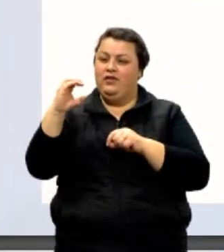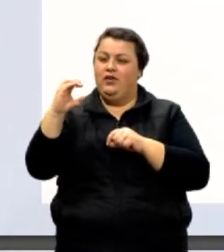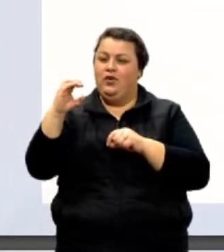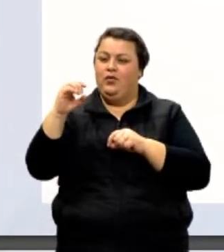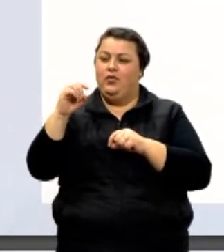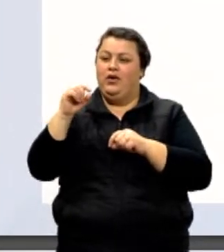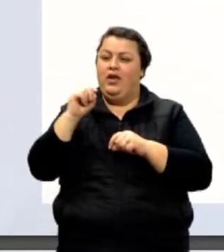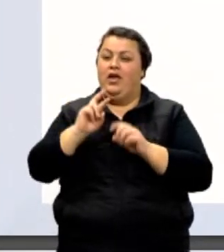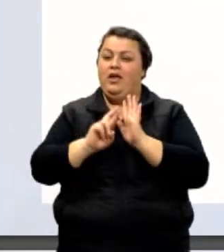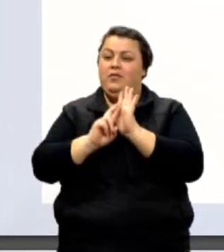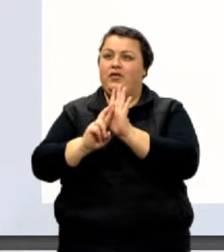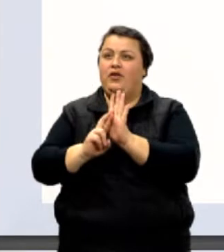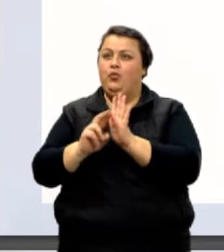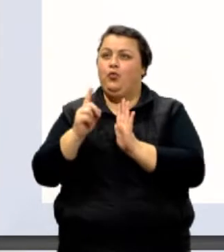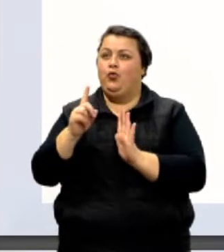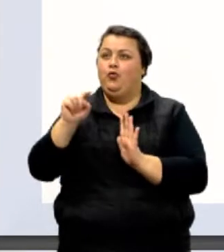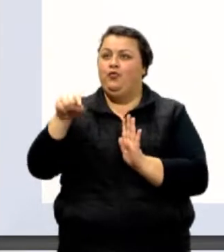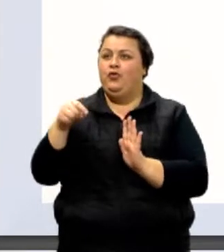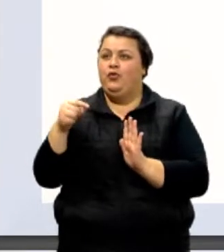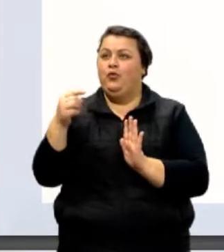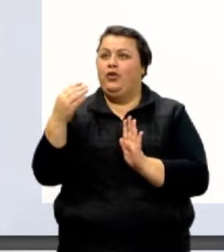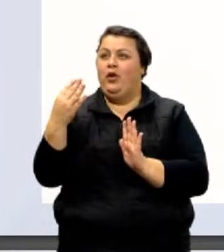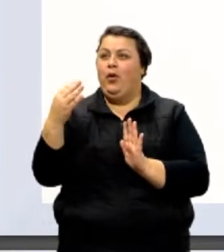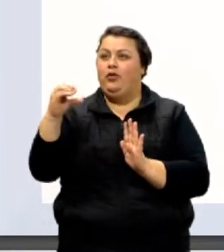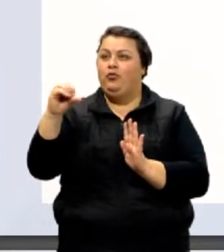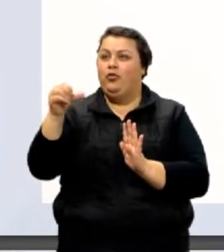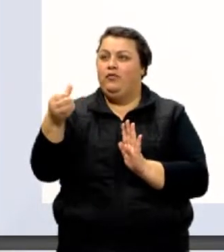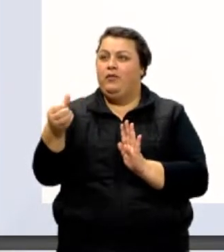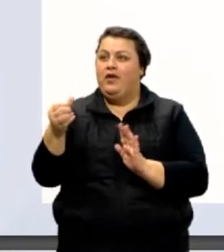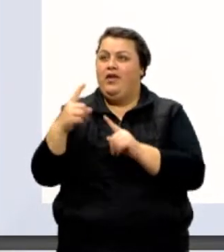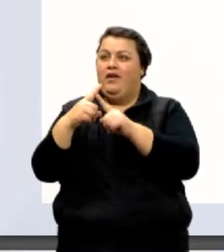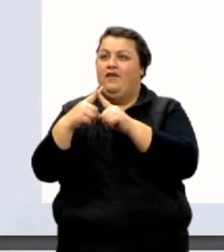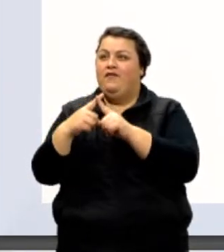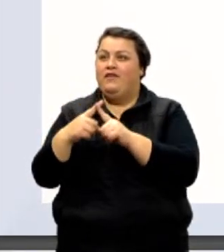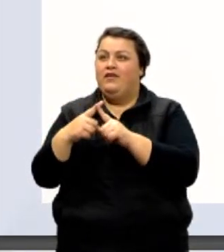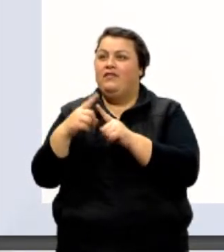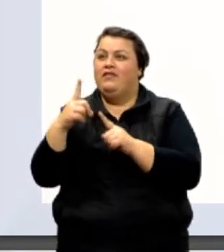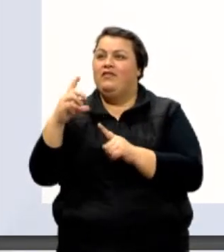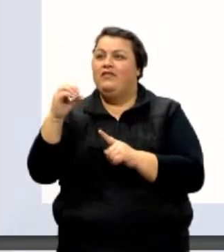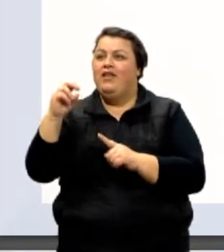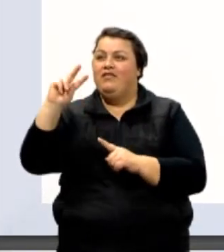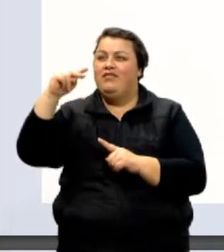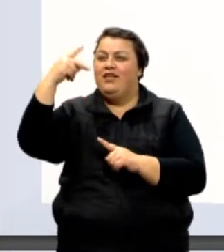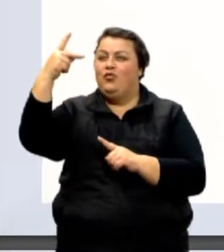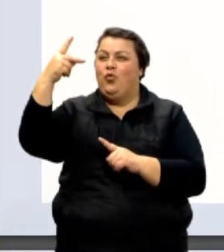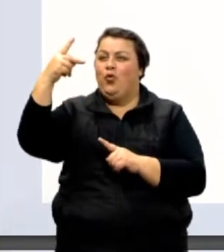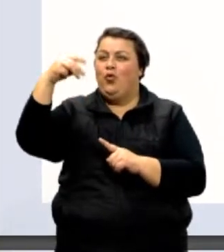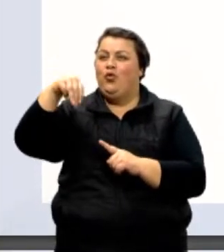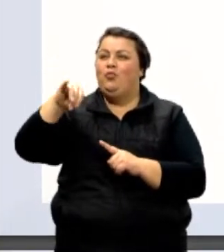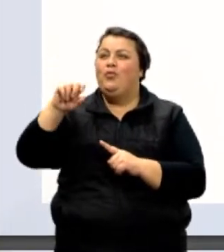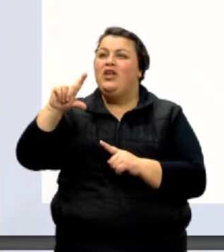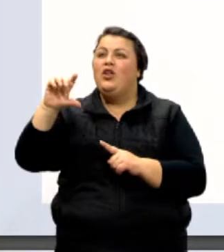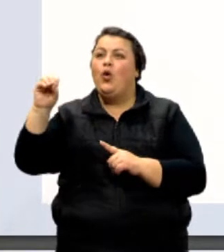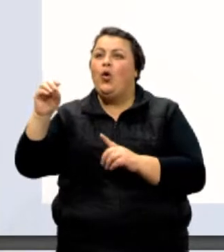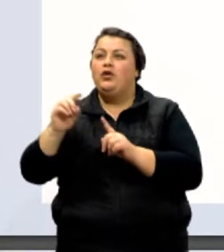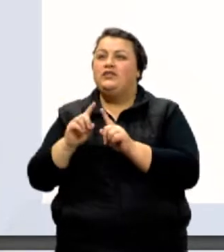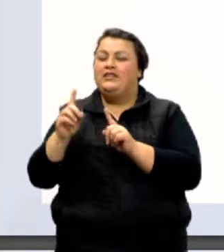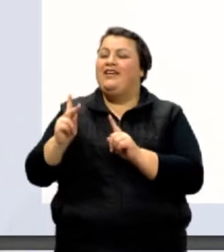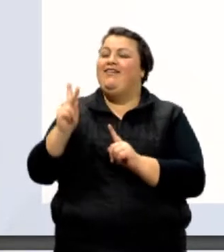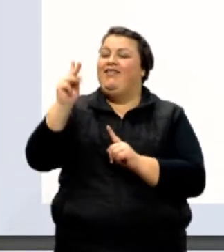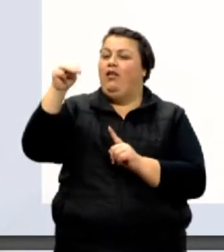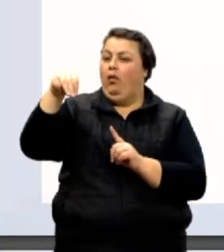,496 vezes 10 na 2 milhões de quilômetros. Então, na mesma forma de